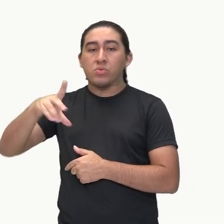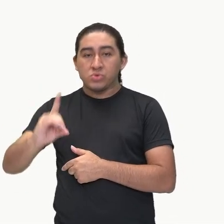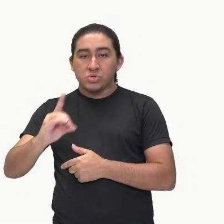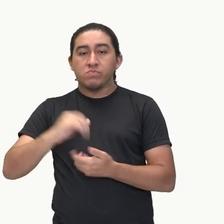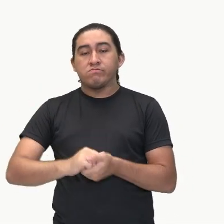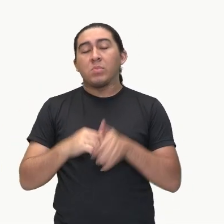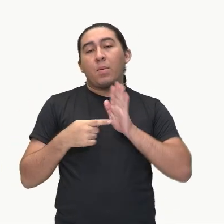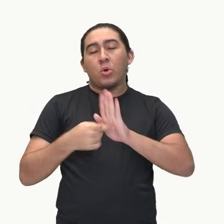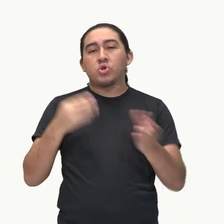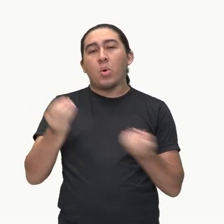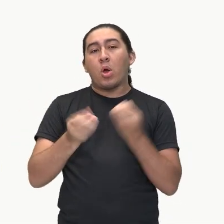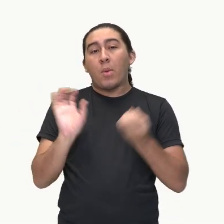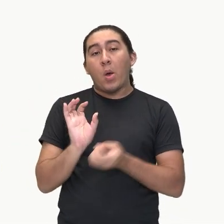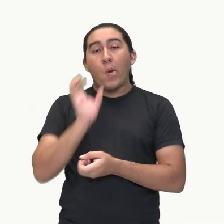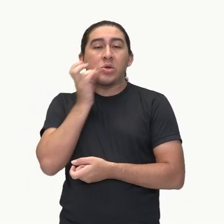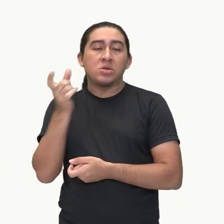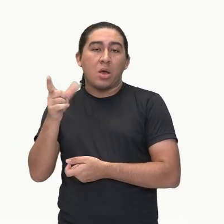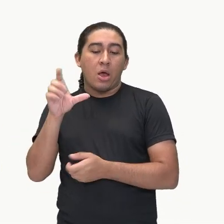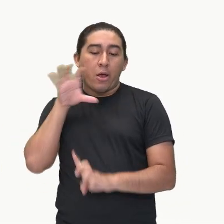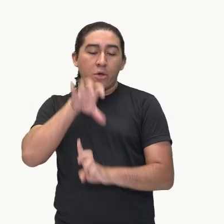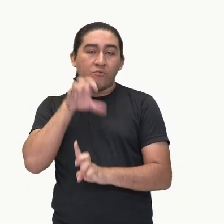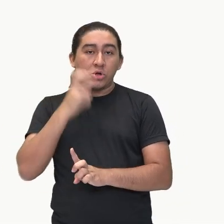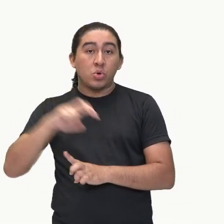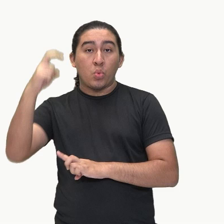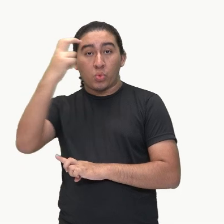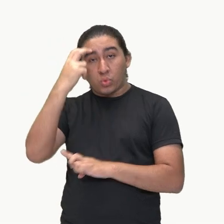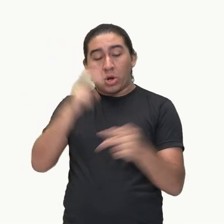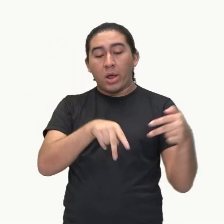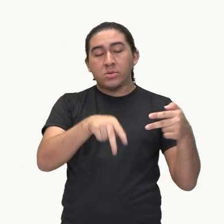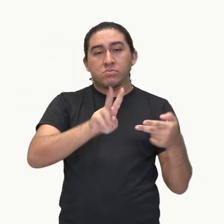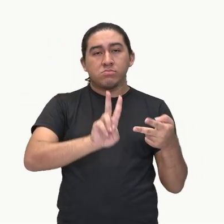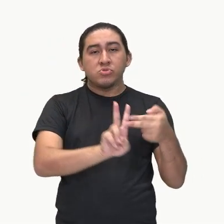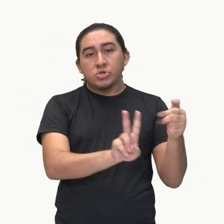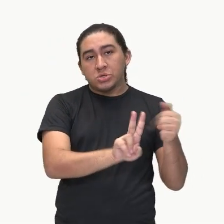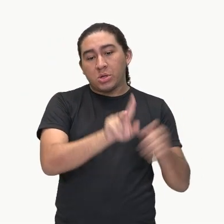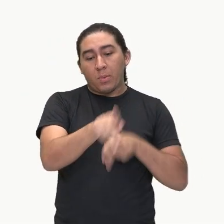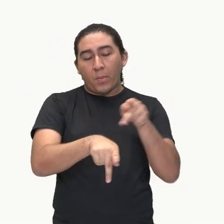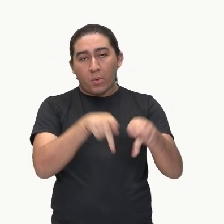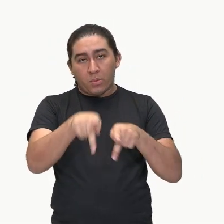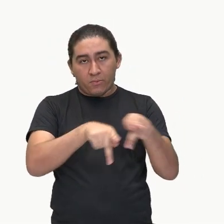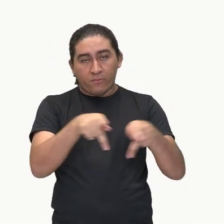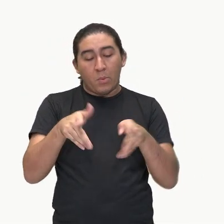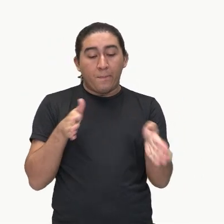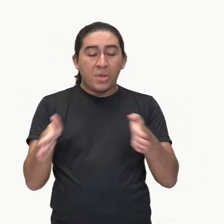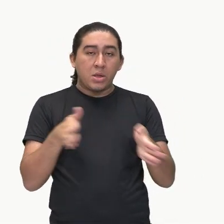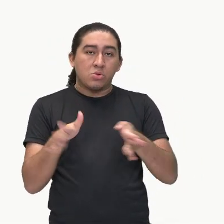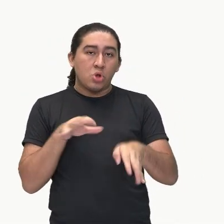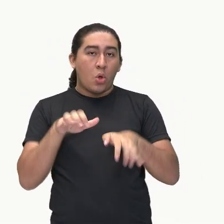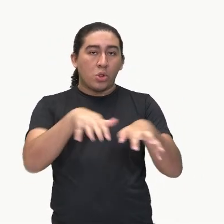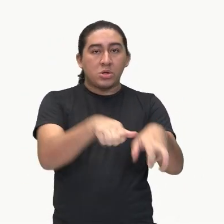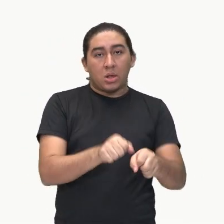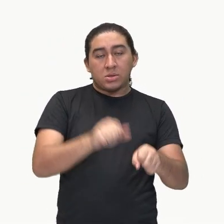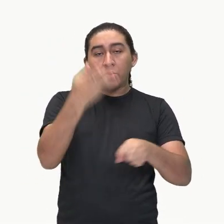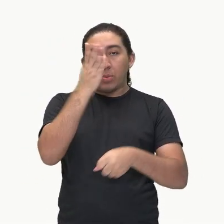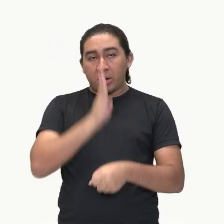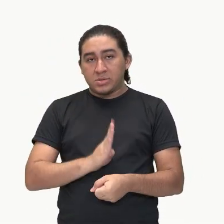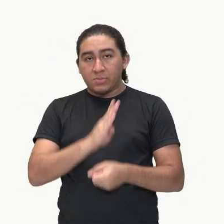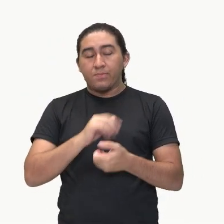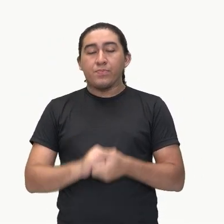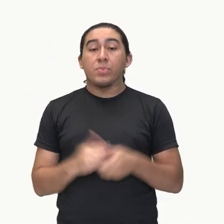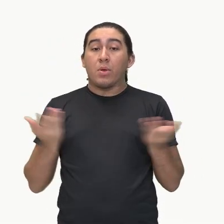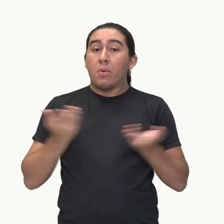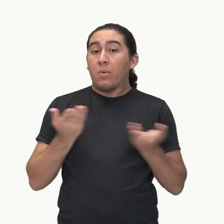aculturação dos indígenas durante a colonização do Brasil. Atualmente, no país,